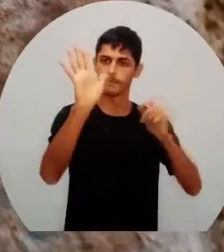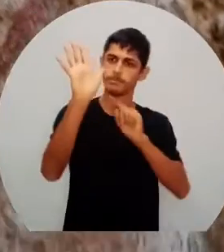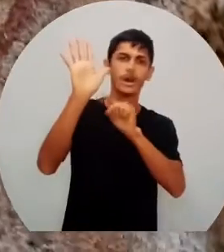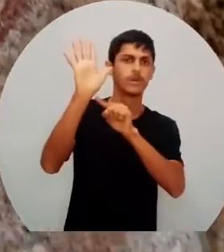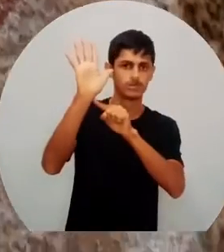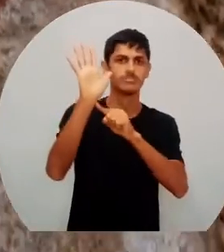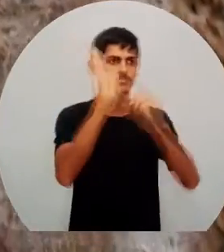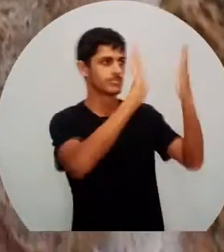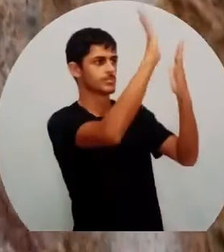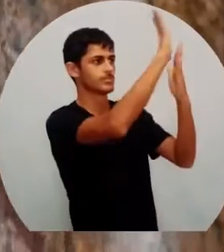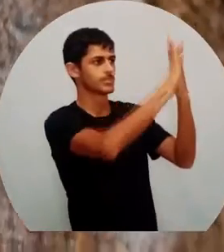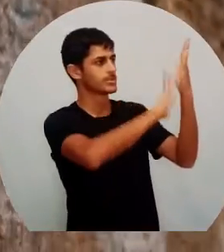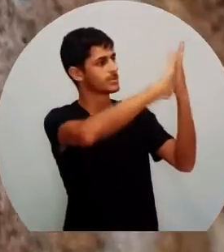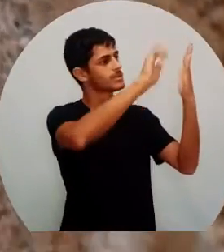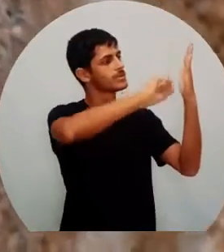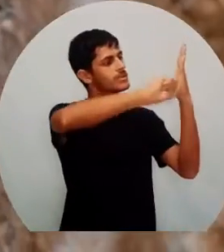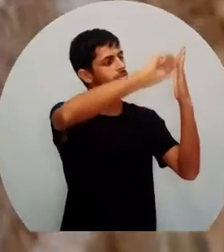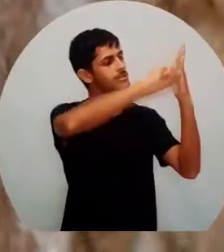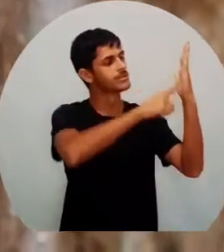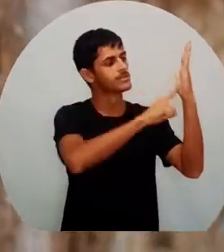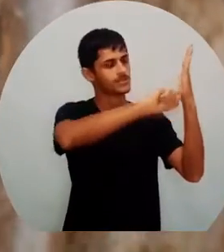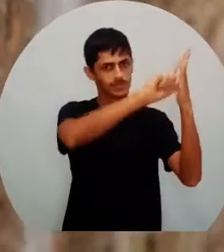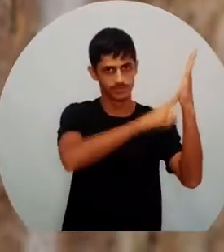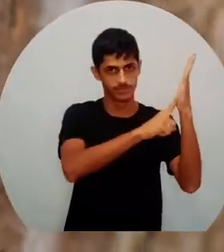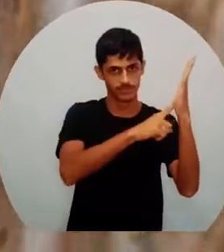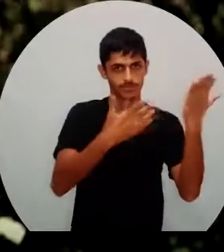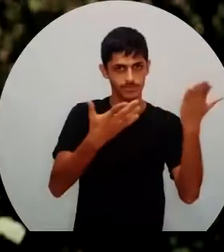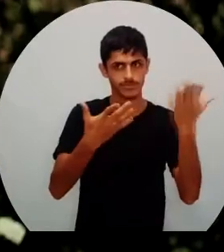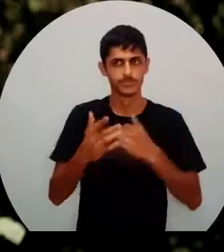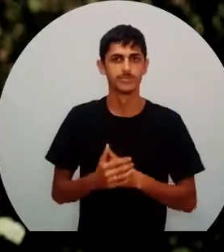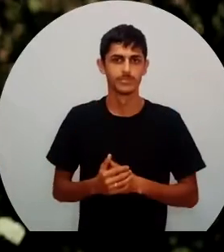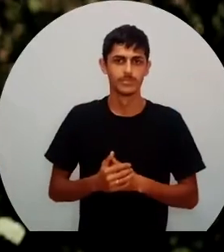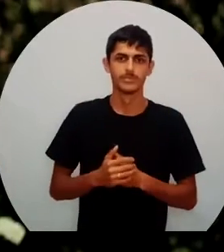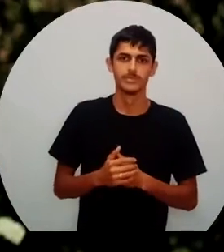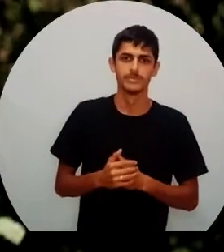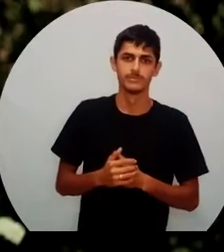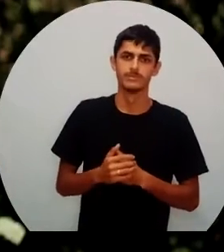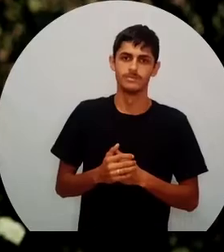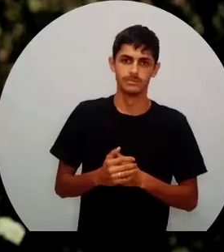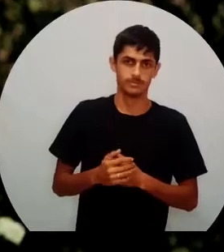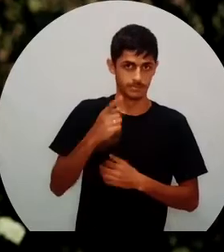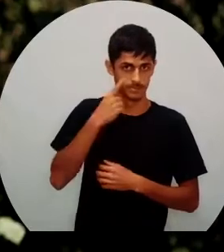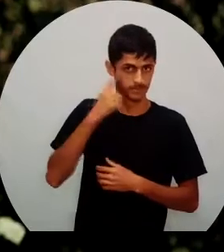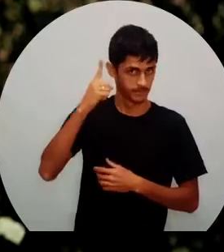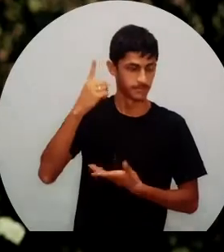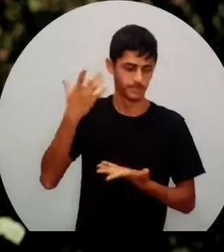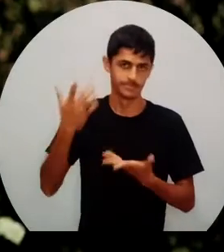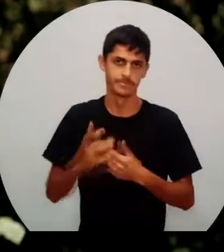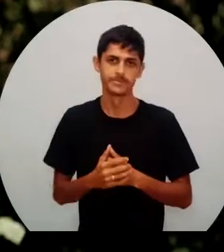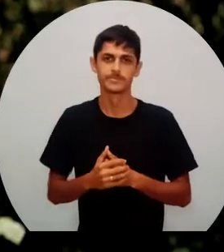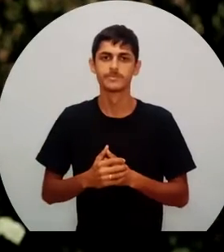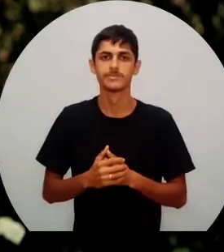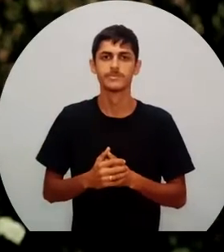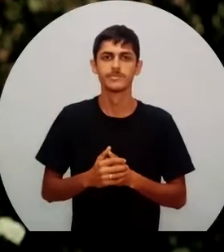próprias não no paredão. E com gordura animal e gordura vegetal, eles passavam por cima para fixar o pigmento.